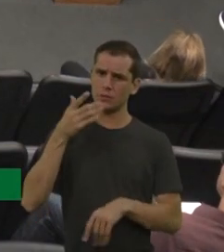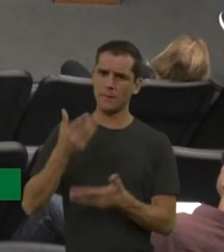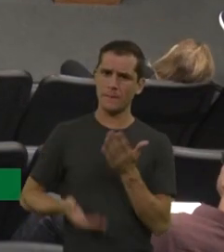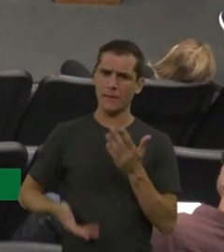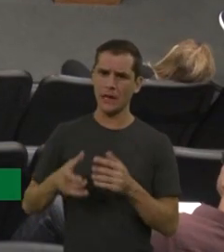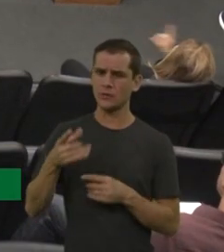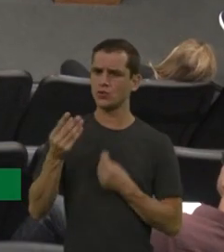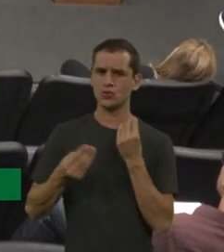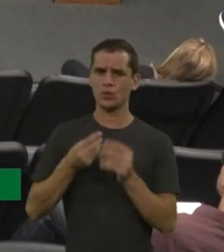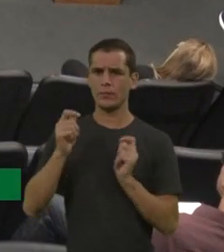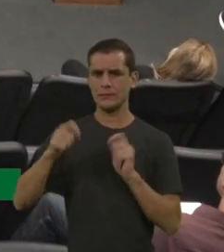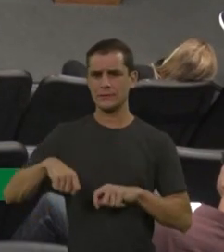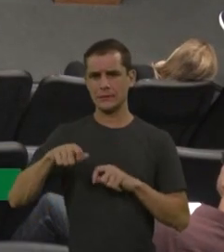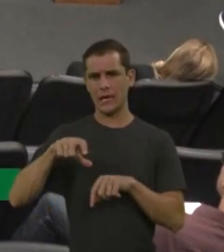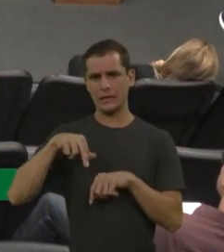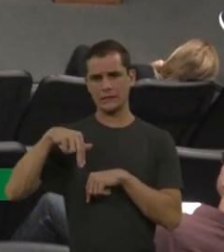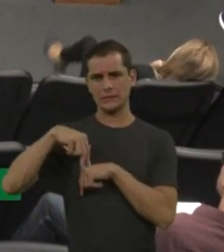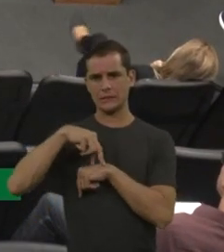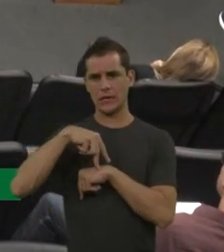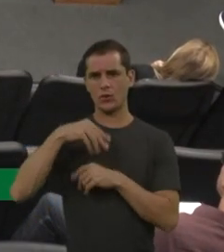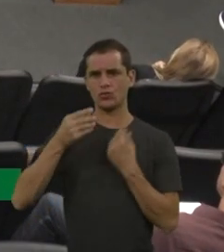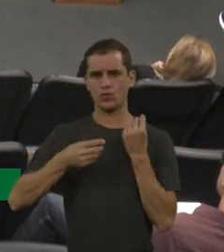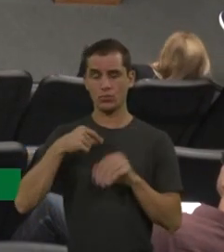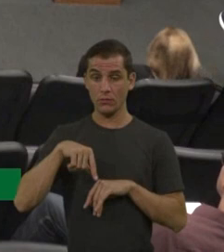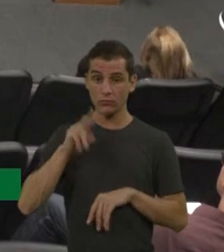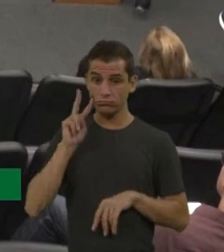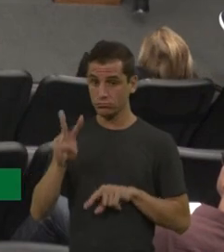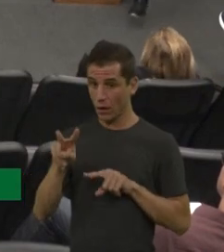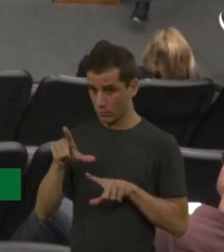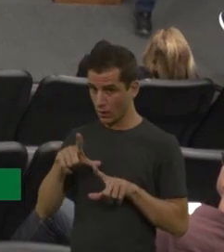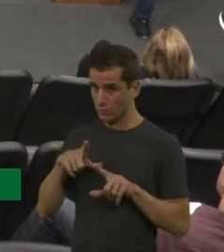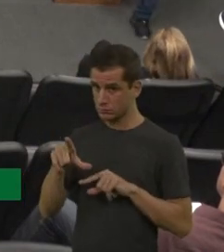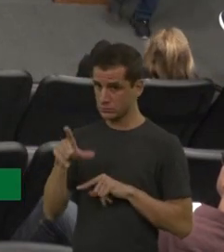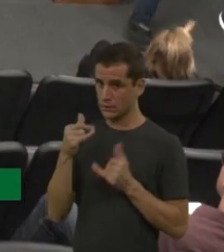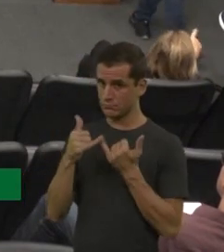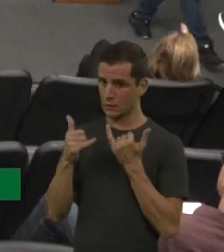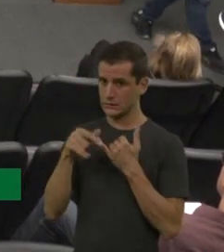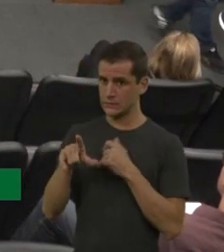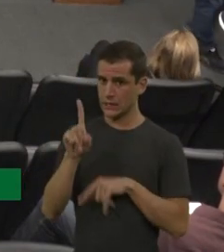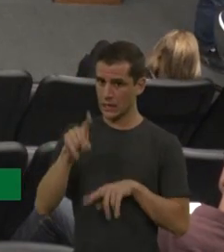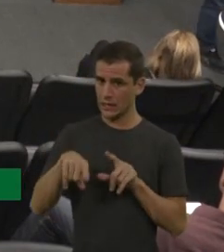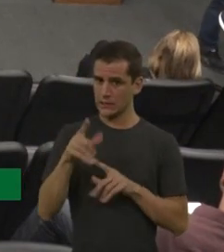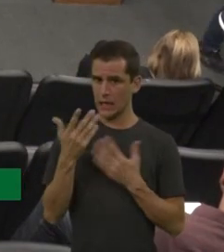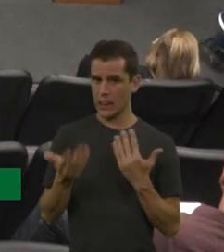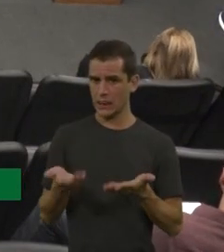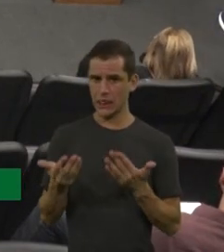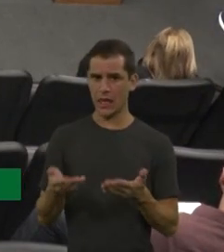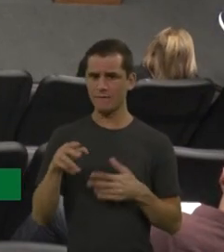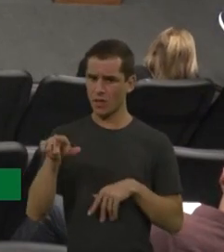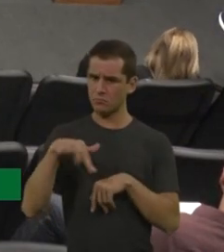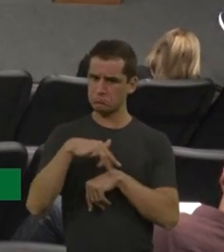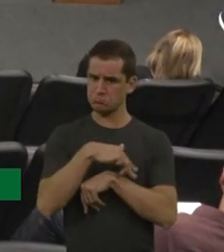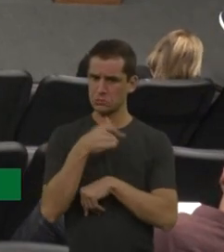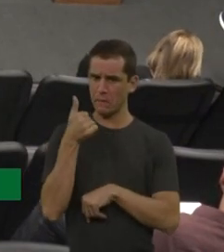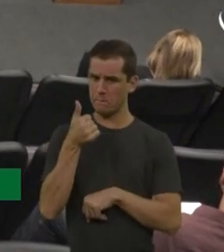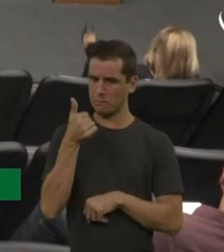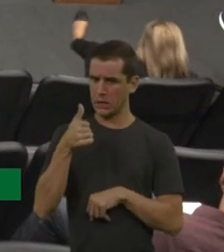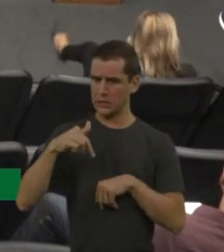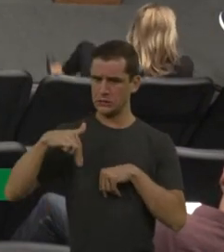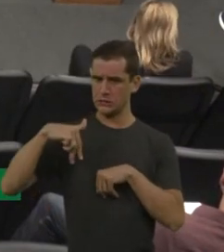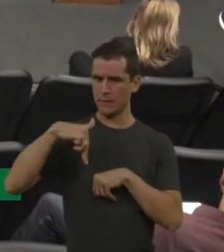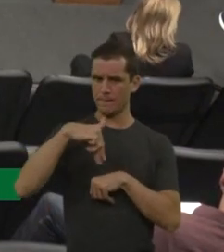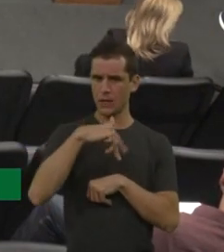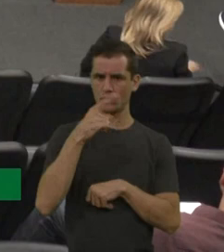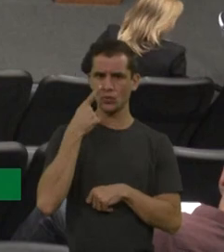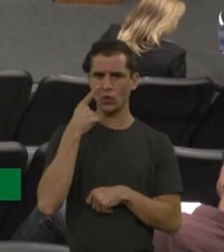acontece? Então, se a gente olhar essa criança, olha, realmente parece ser uma forma branda, ela está caminhando bem, agora vejam essa